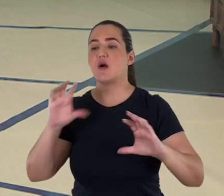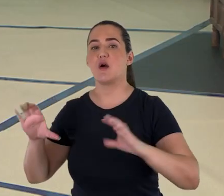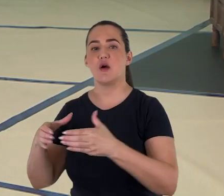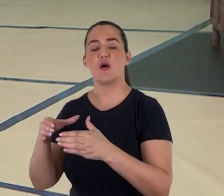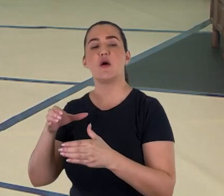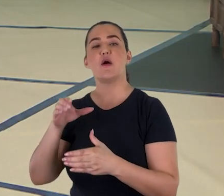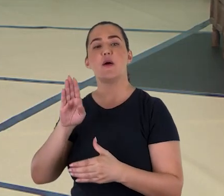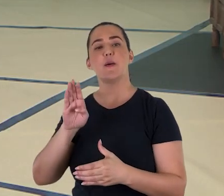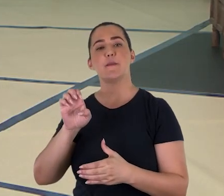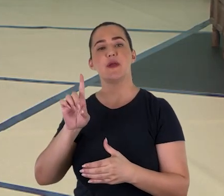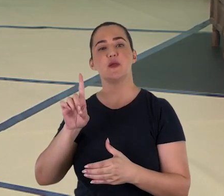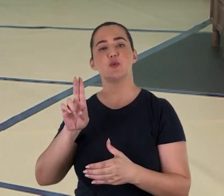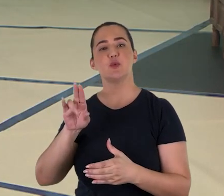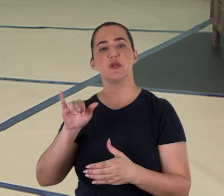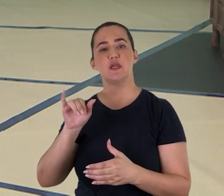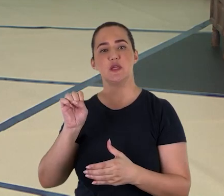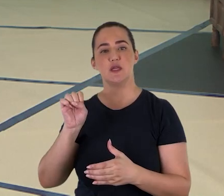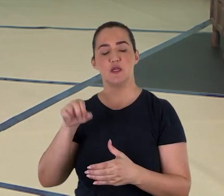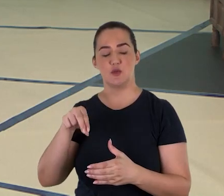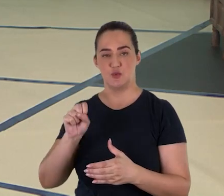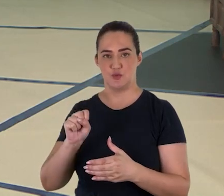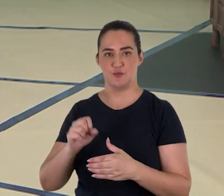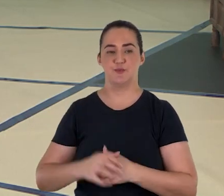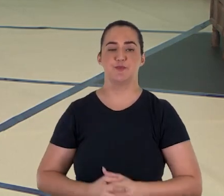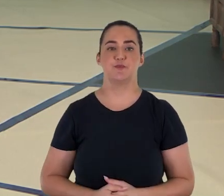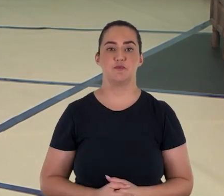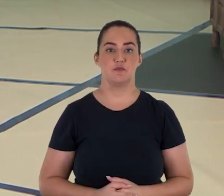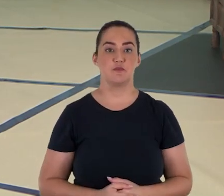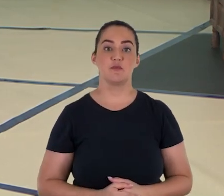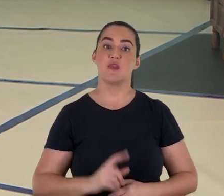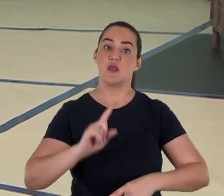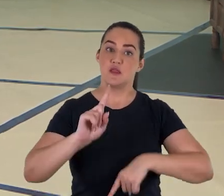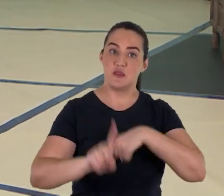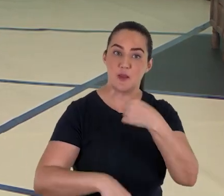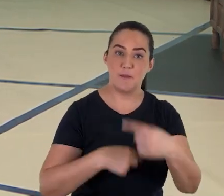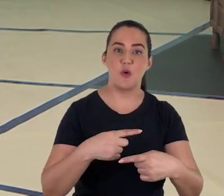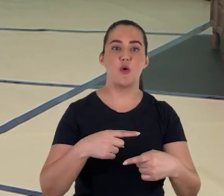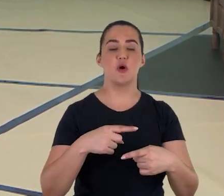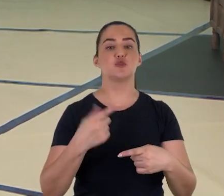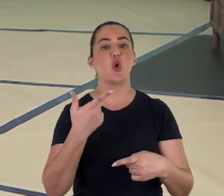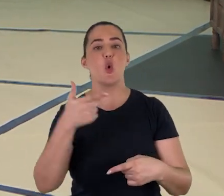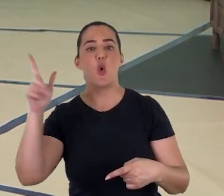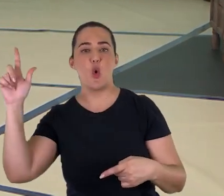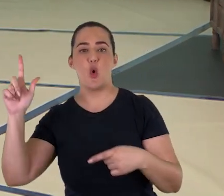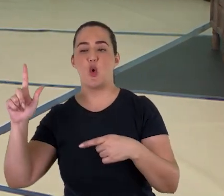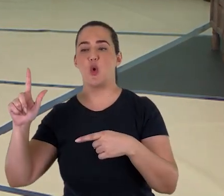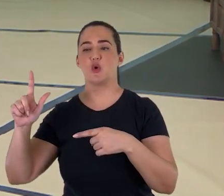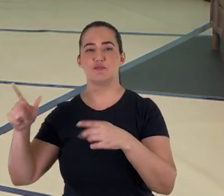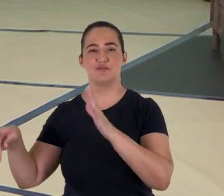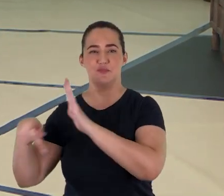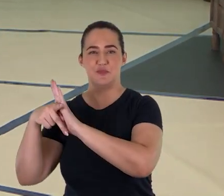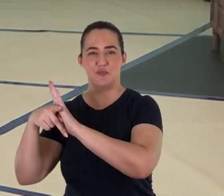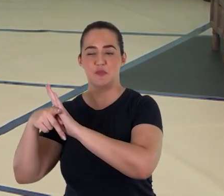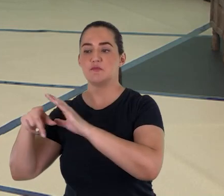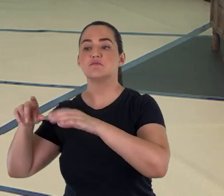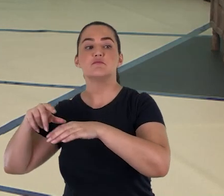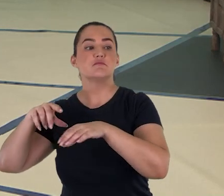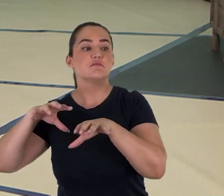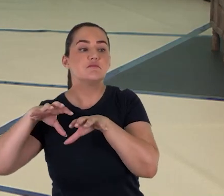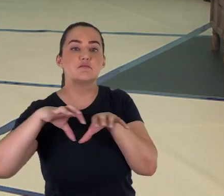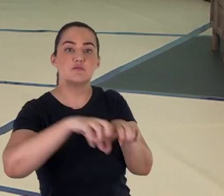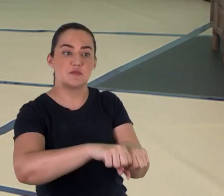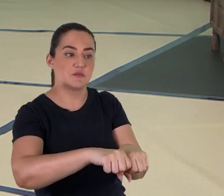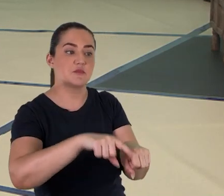Alguns desses pergaminhos foram posteriormente adquiridos pelo Departamento de Antiguidades da Jordânia por meio de transações